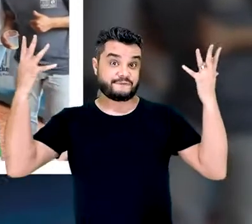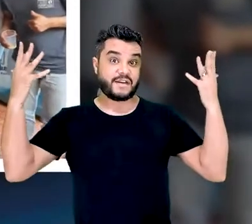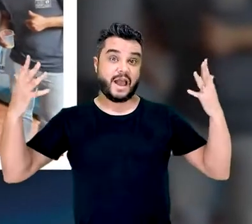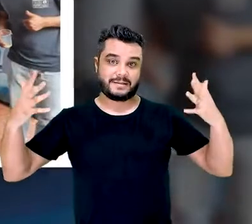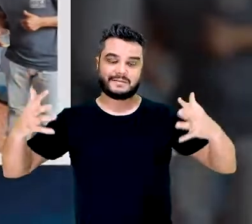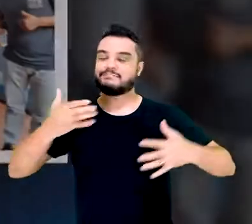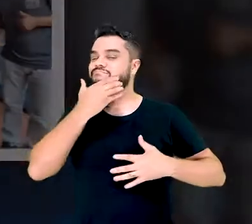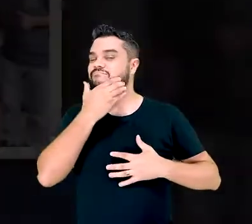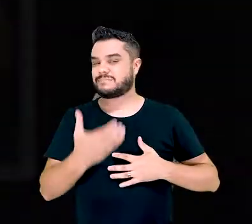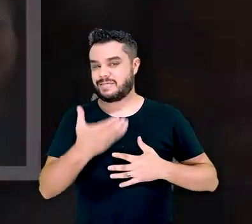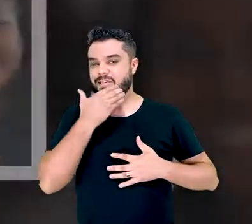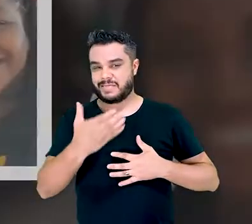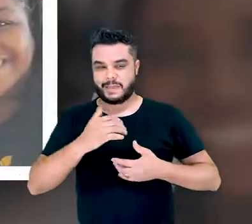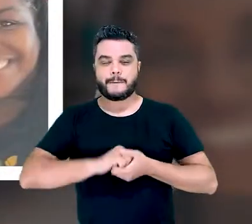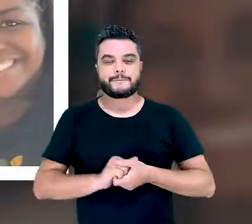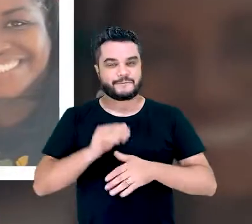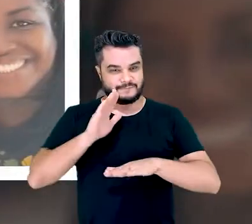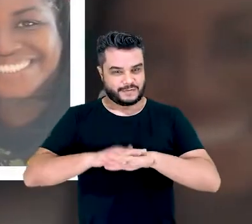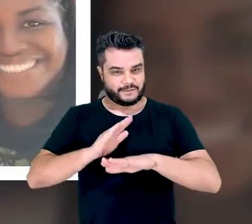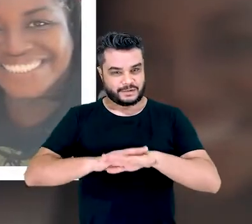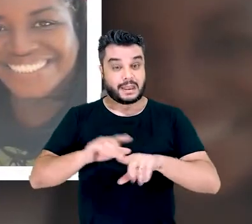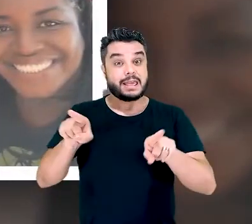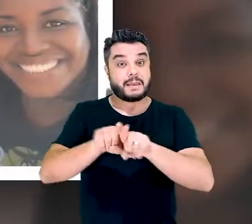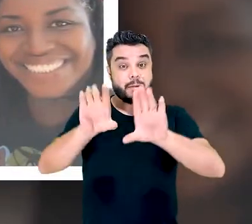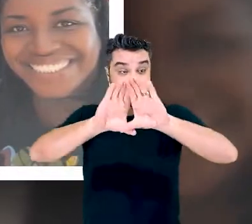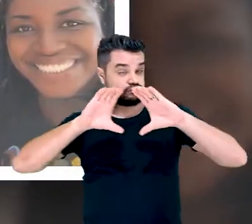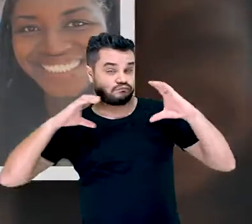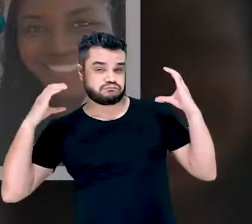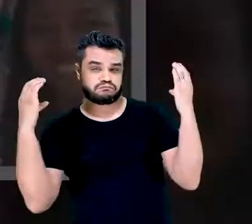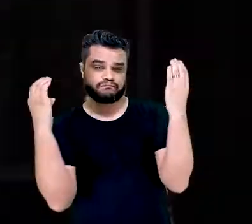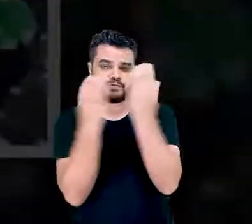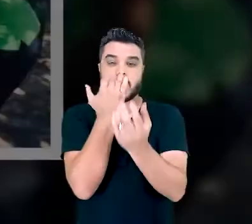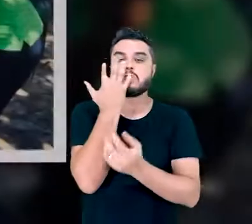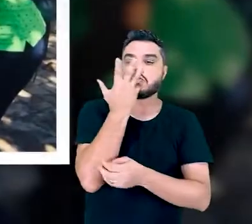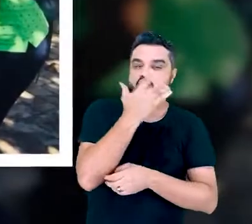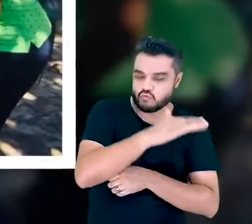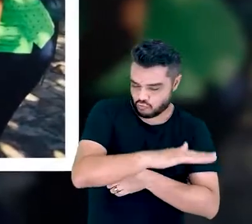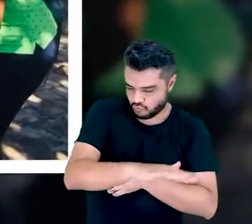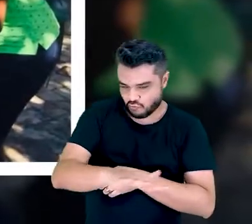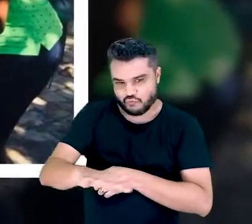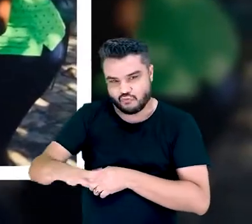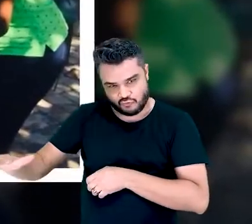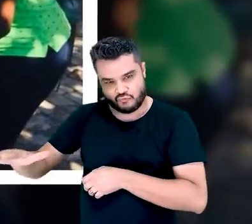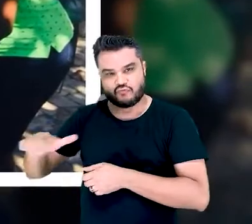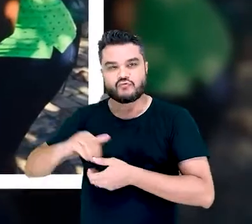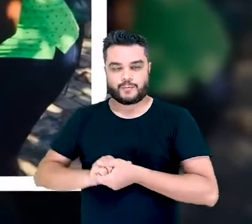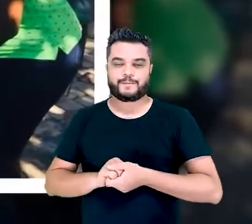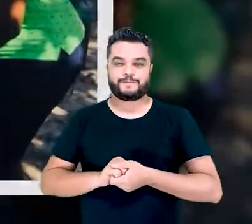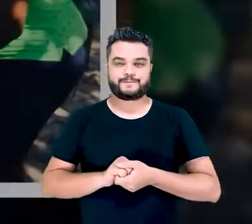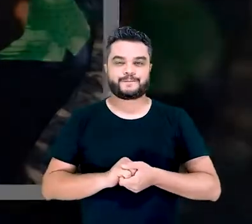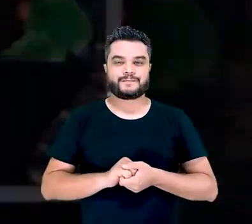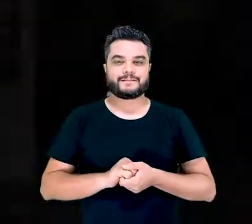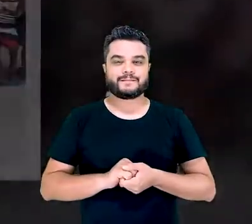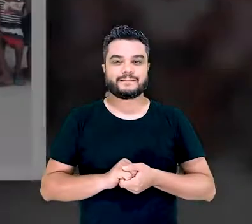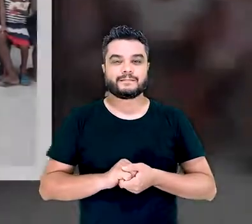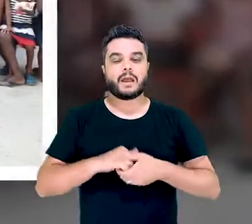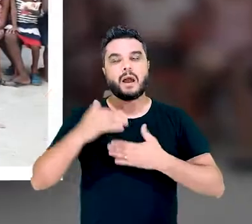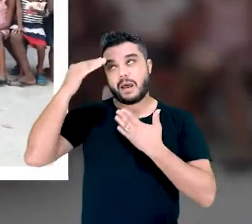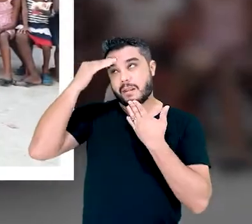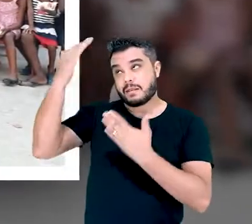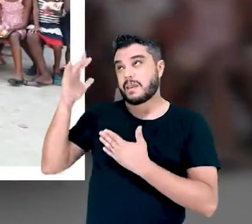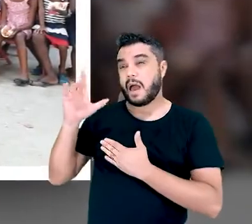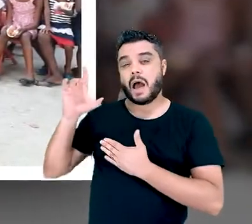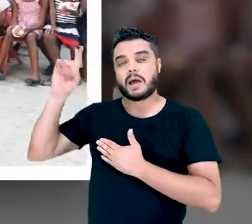Natal que vamos realizar nesse mês, pelo congresso de todas as crianças, né? Congresso, grande encontro dos orfanatos.